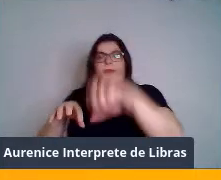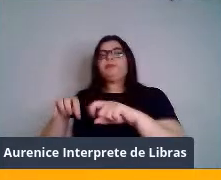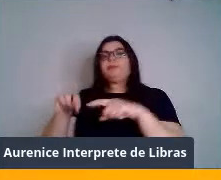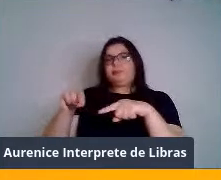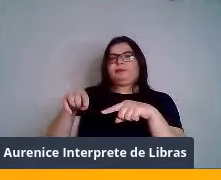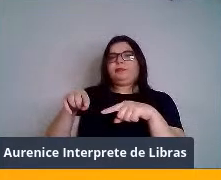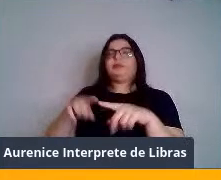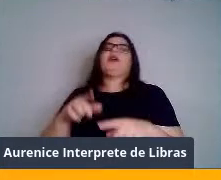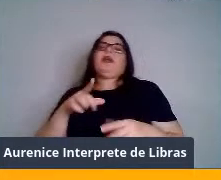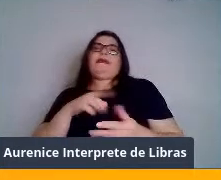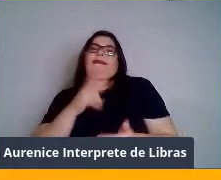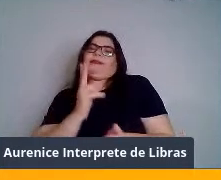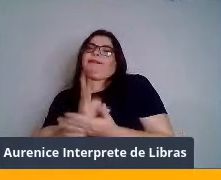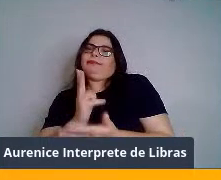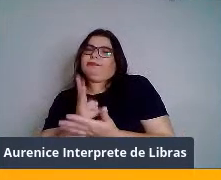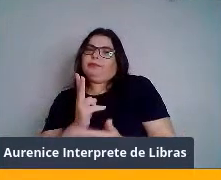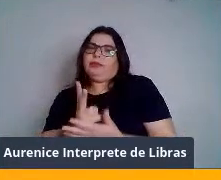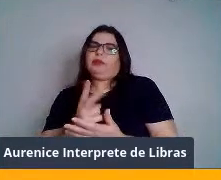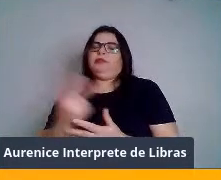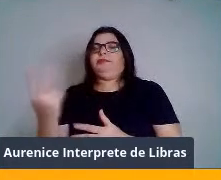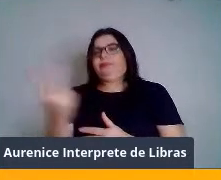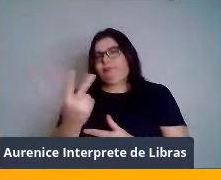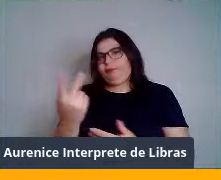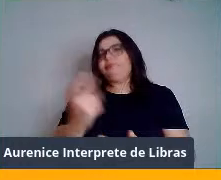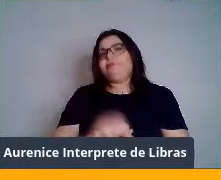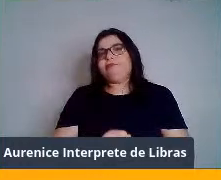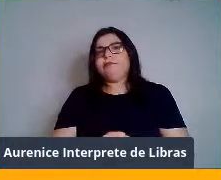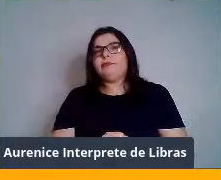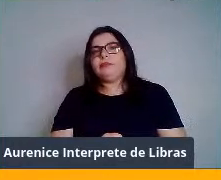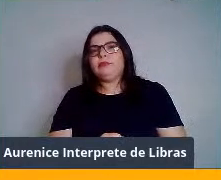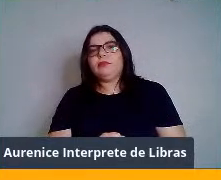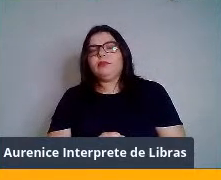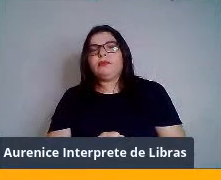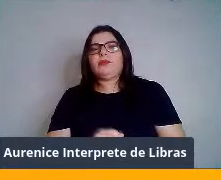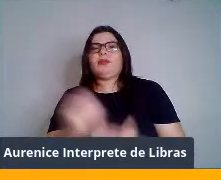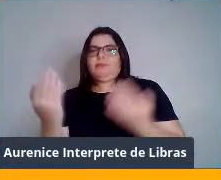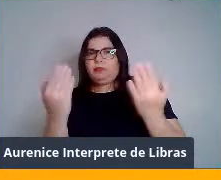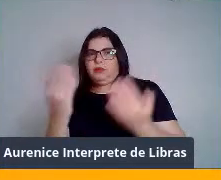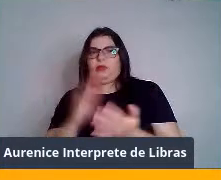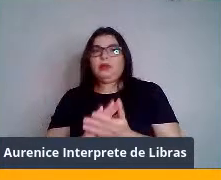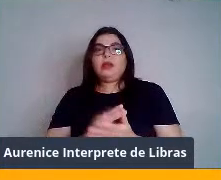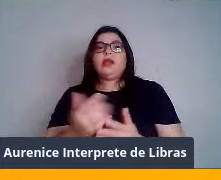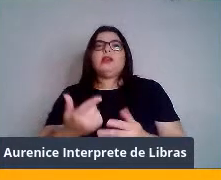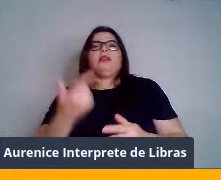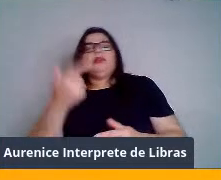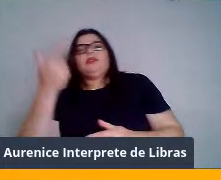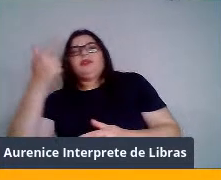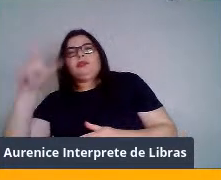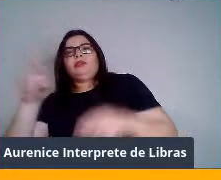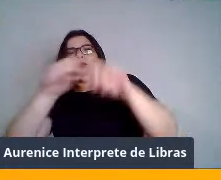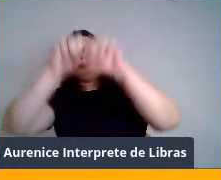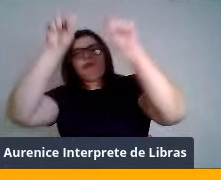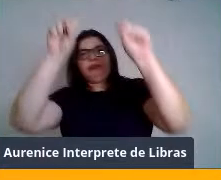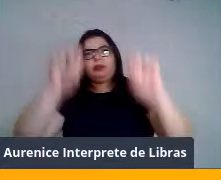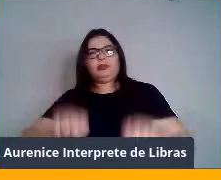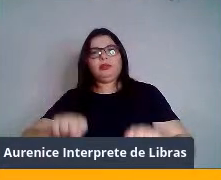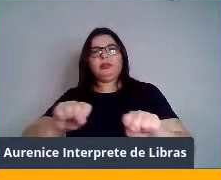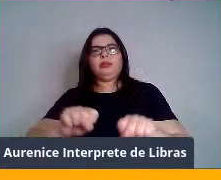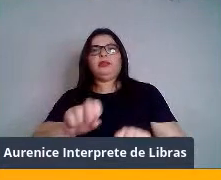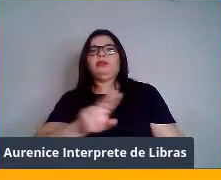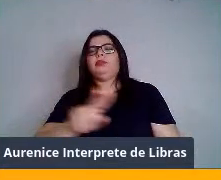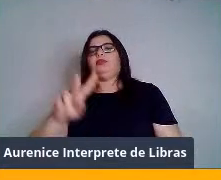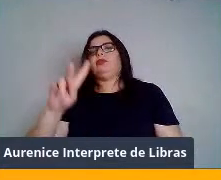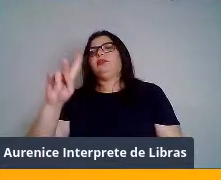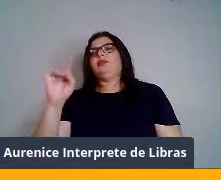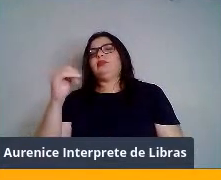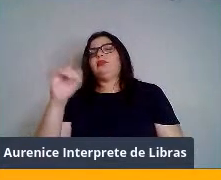Então, sempre tem duas mãos, né? Mas, além da territorialidade, a gente tem também sistemas chamados de hierarquias